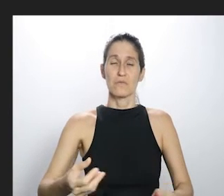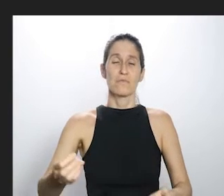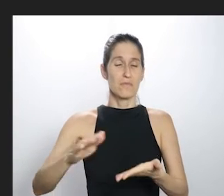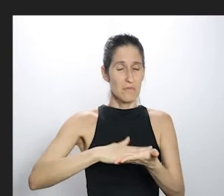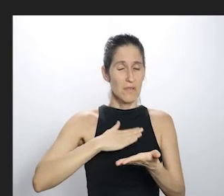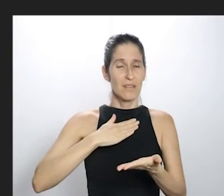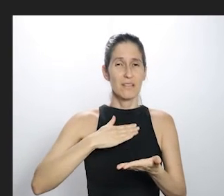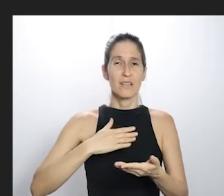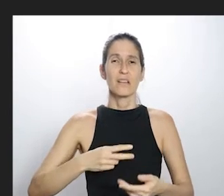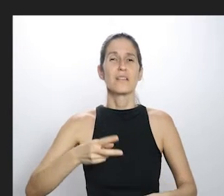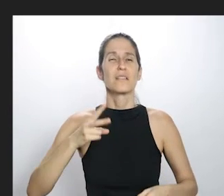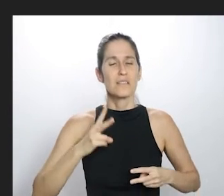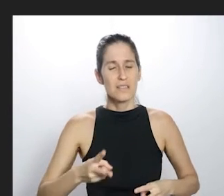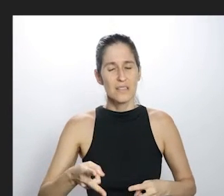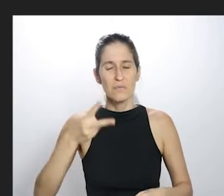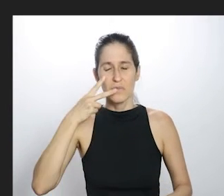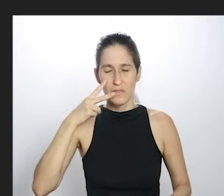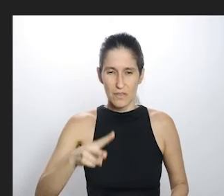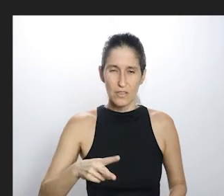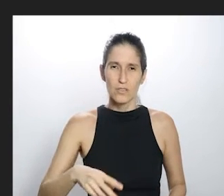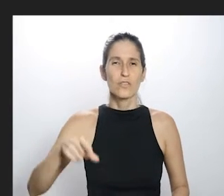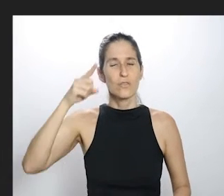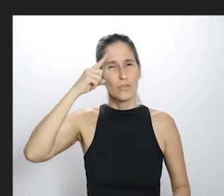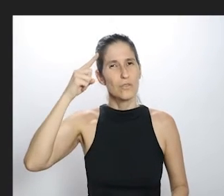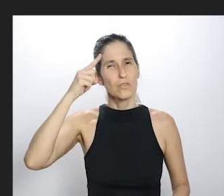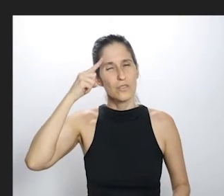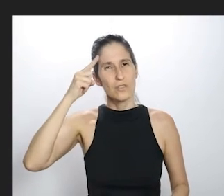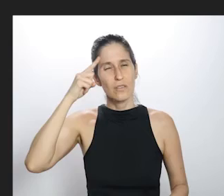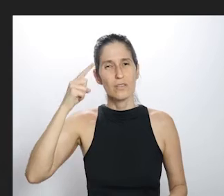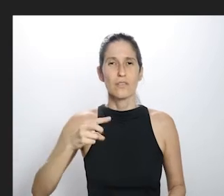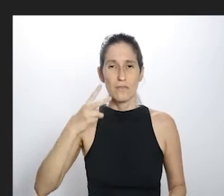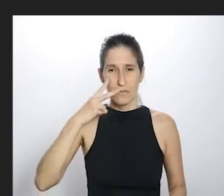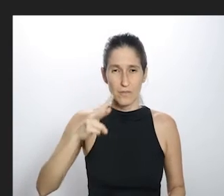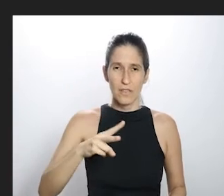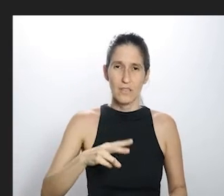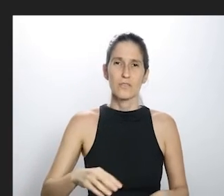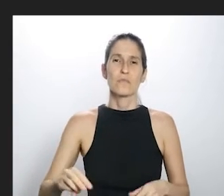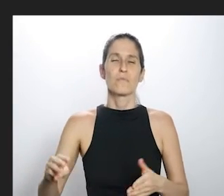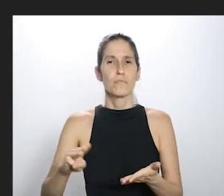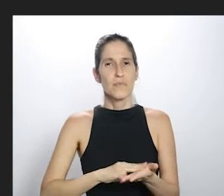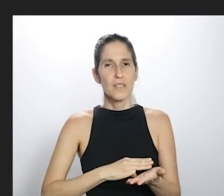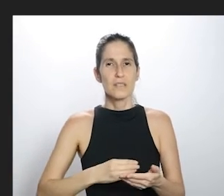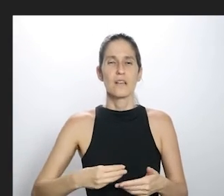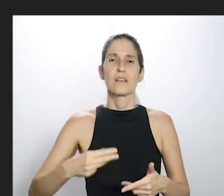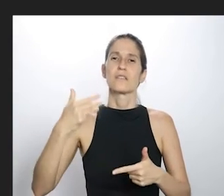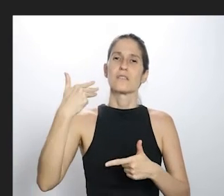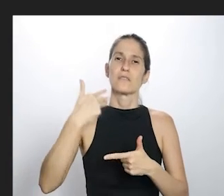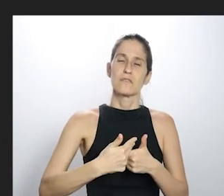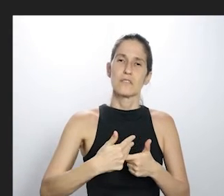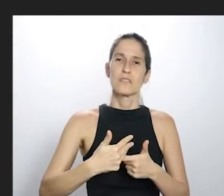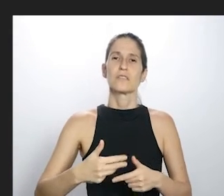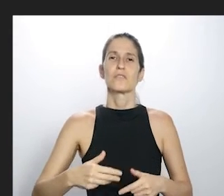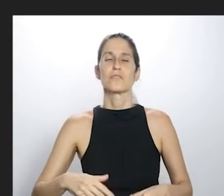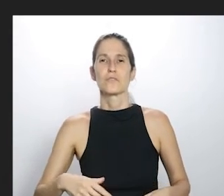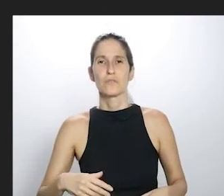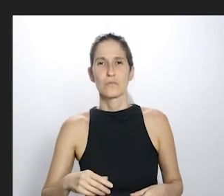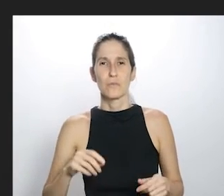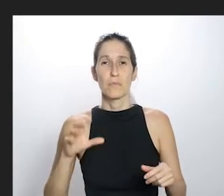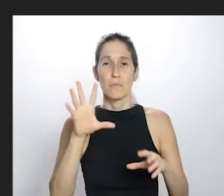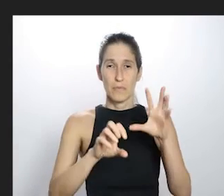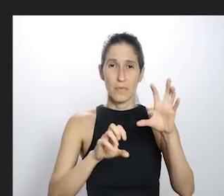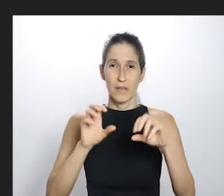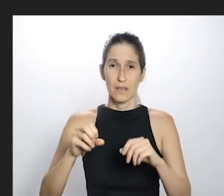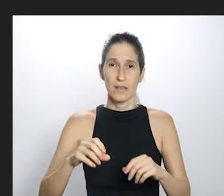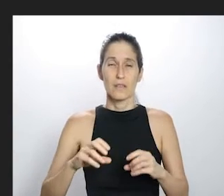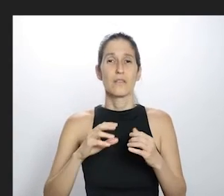agora eu tenho essa conexão direta com eles, todo dia eu estou falando, recebendo música, vídeos, hoje eles mandaram um vídeo deles batendo